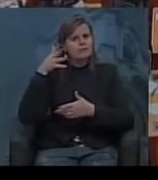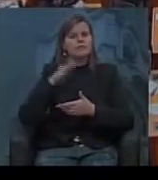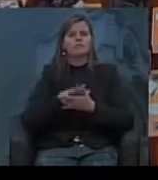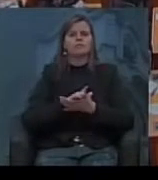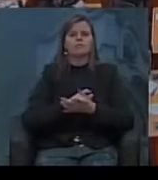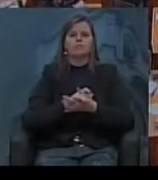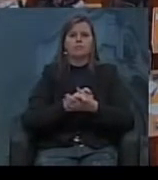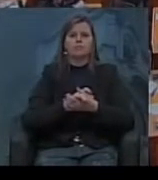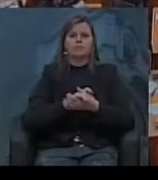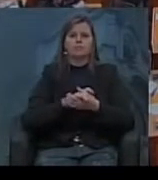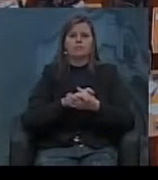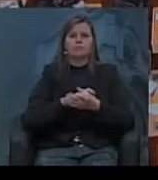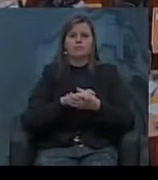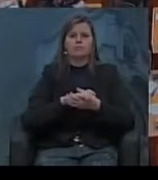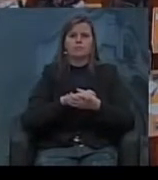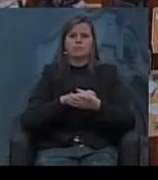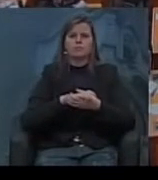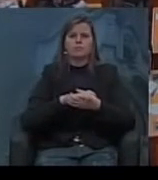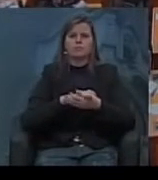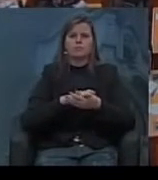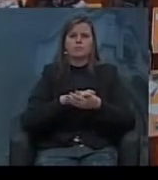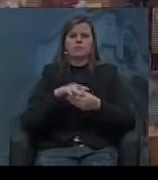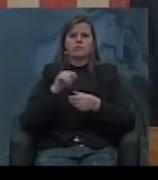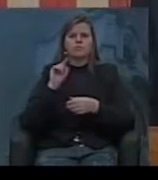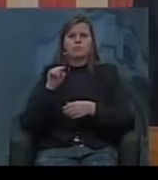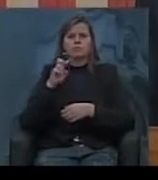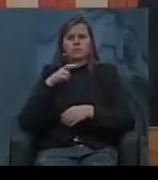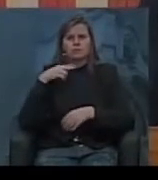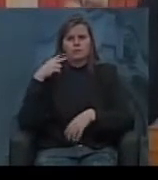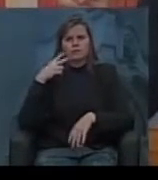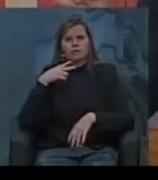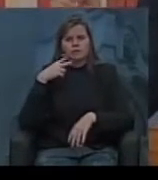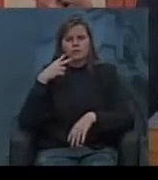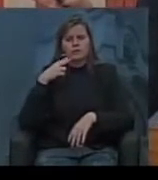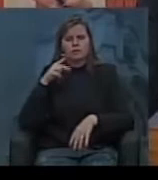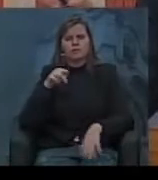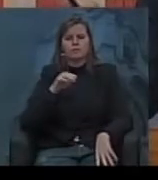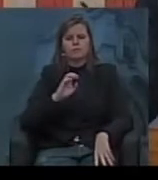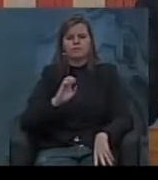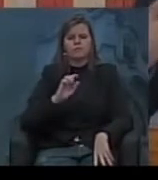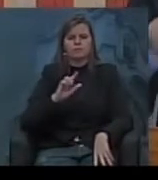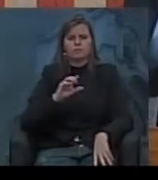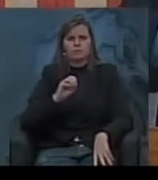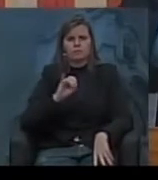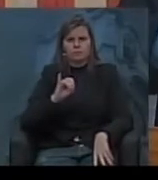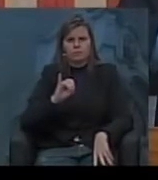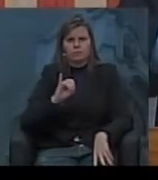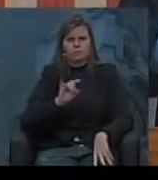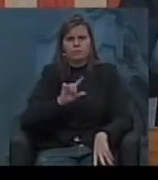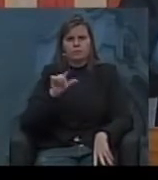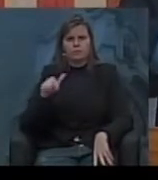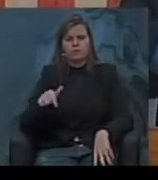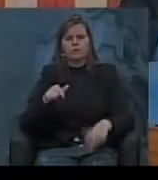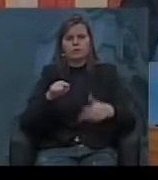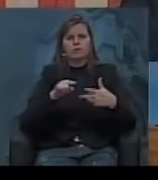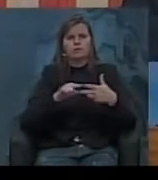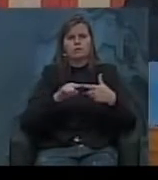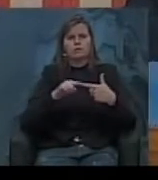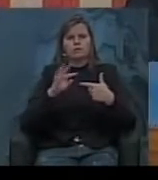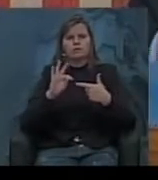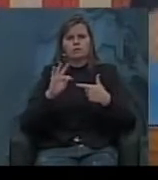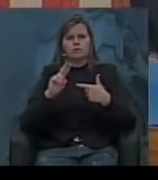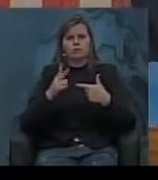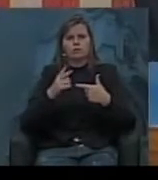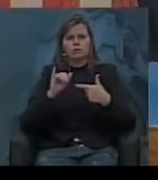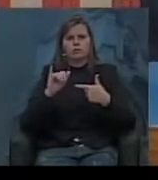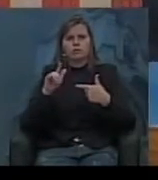Vereador, em sequência, vereador Eloy Guimarães, depois vereador Tatiago,